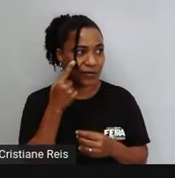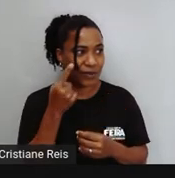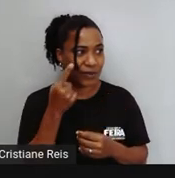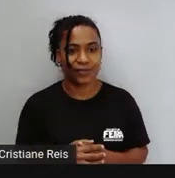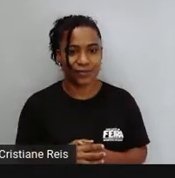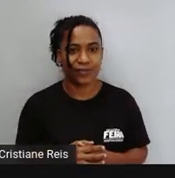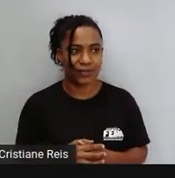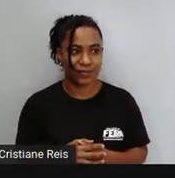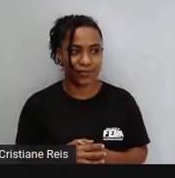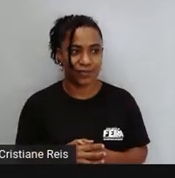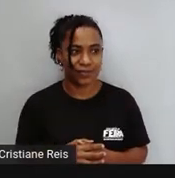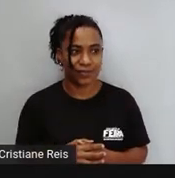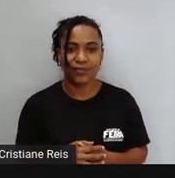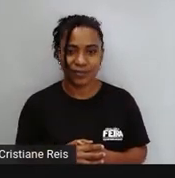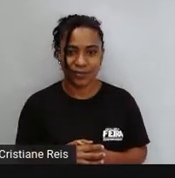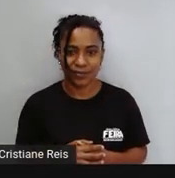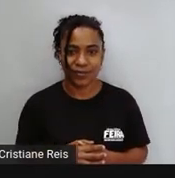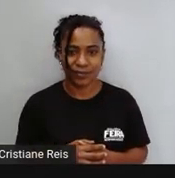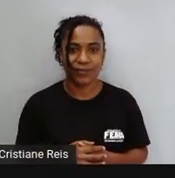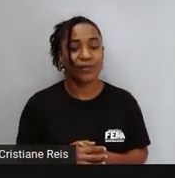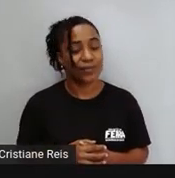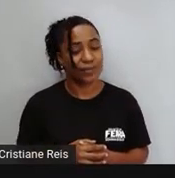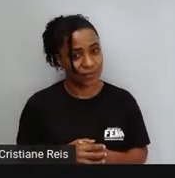Desenvolvimento Neste caso aqui